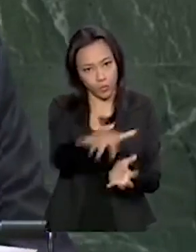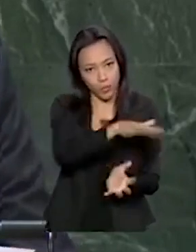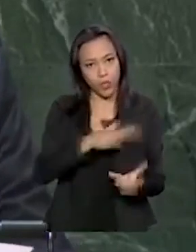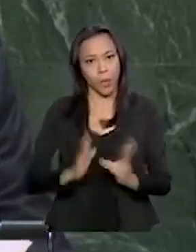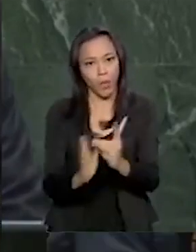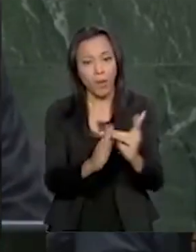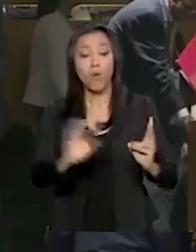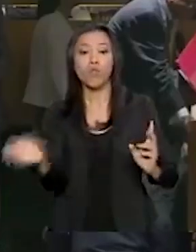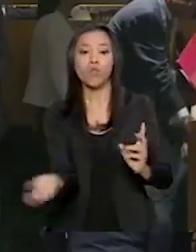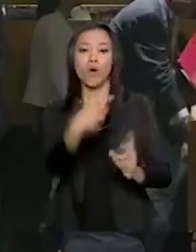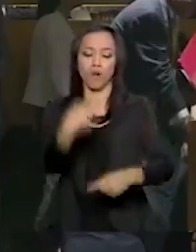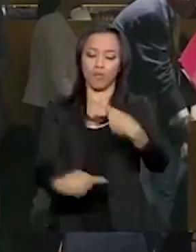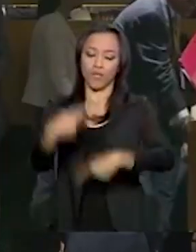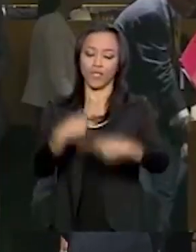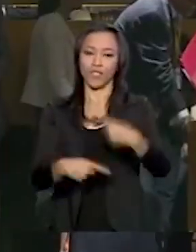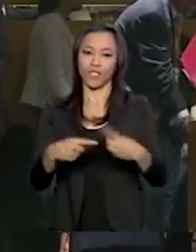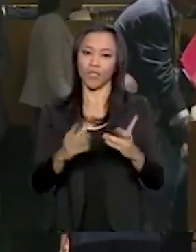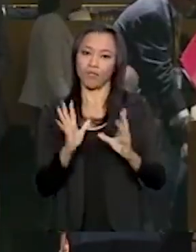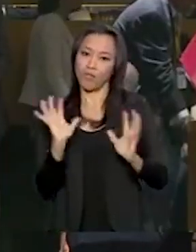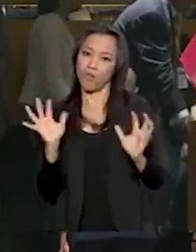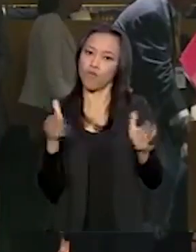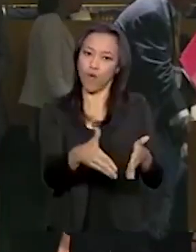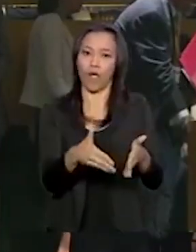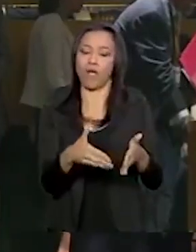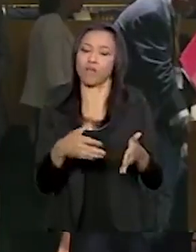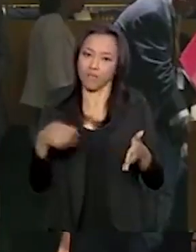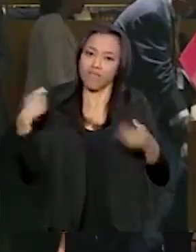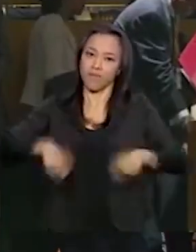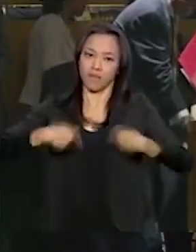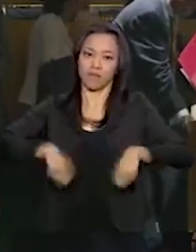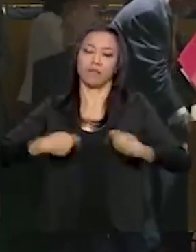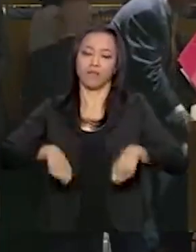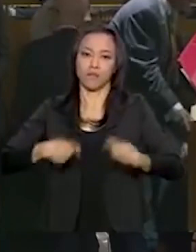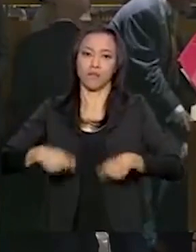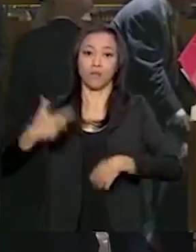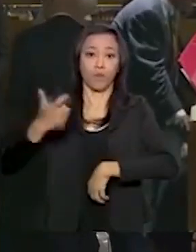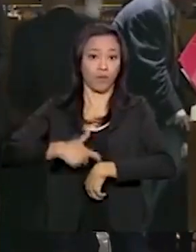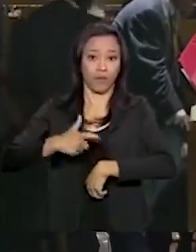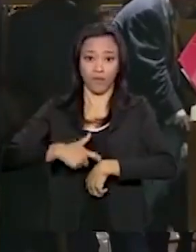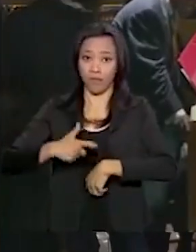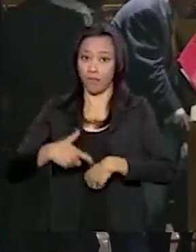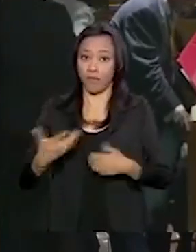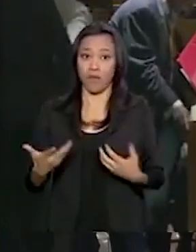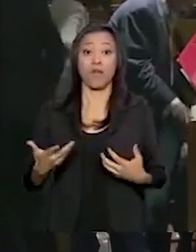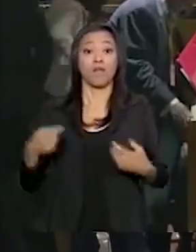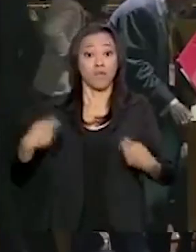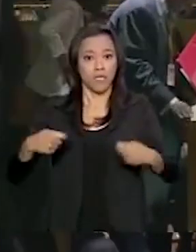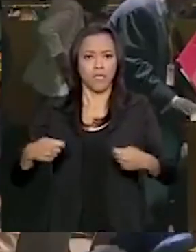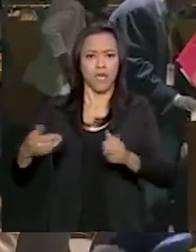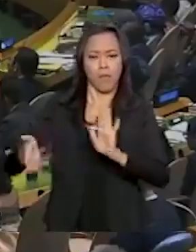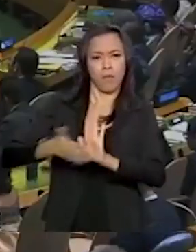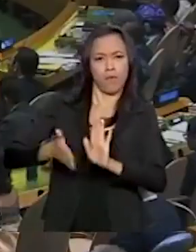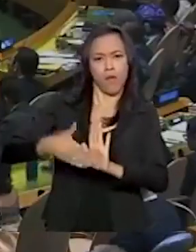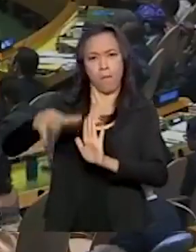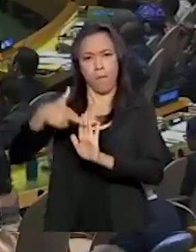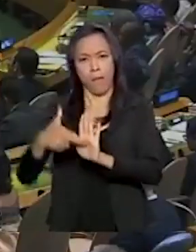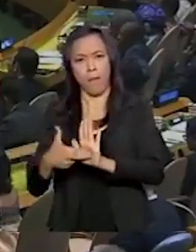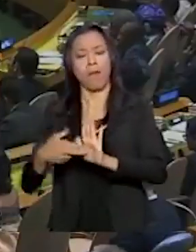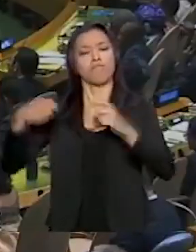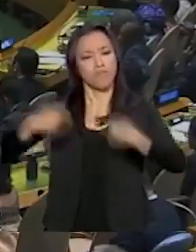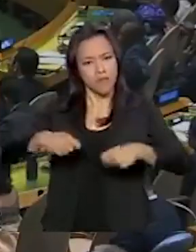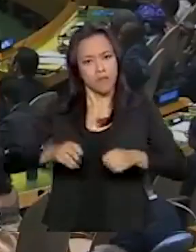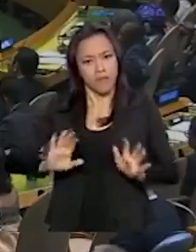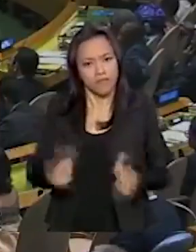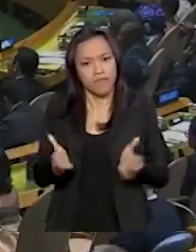indigenista no Brasil é necessária. O tempo urge. Medidas arrojadas podem e devem ser